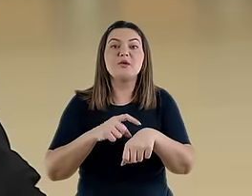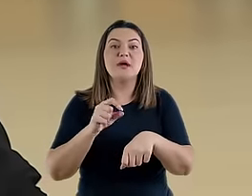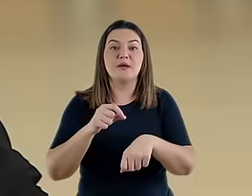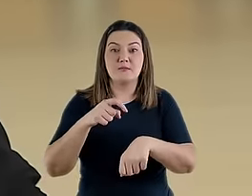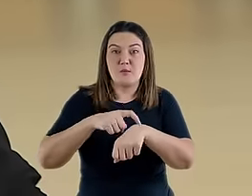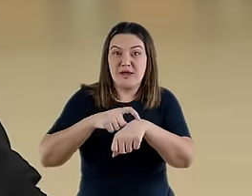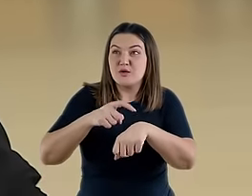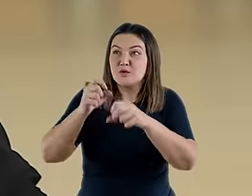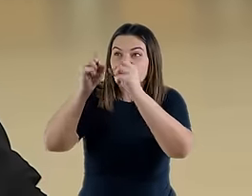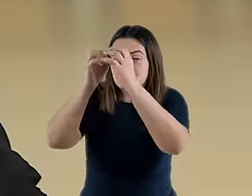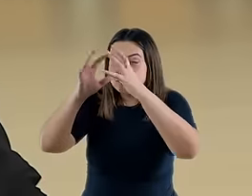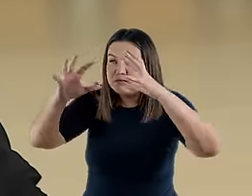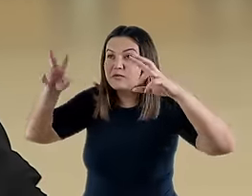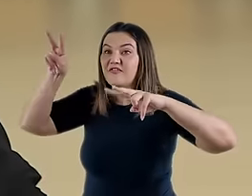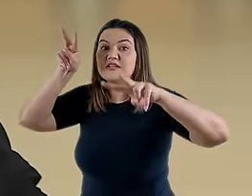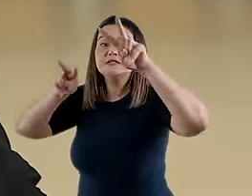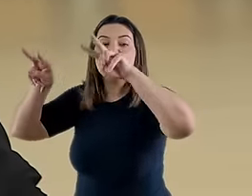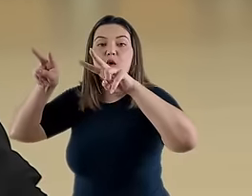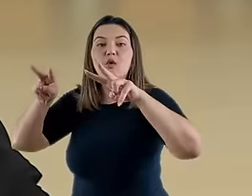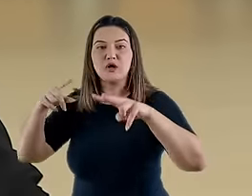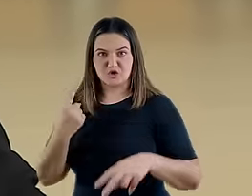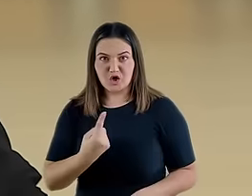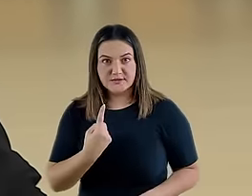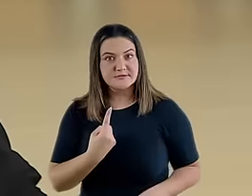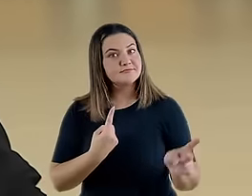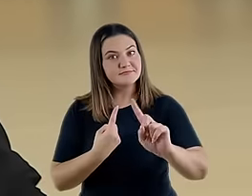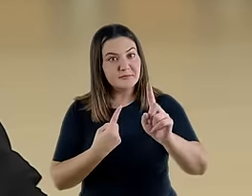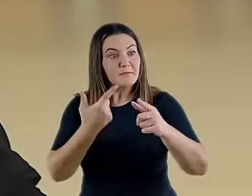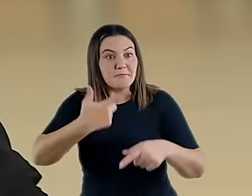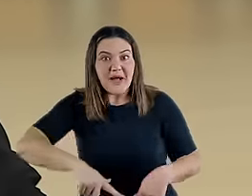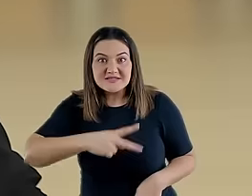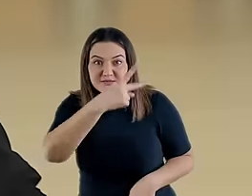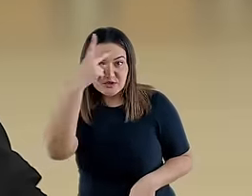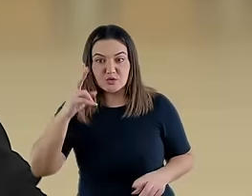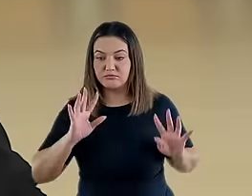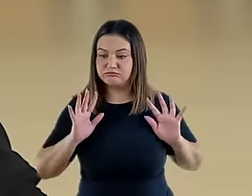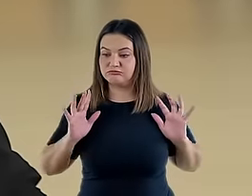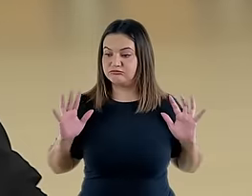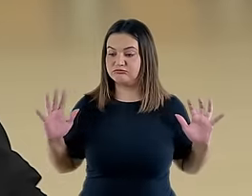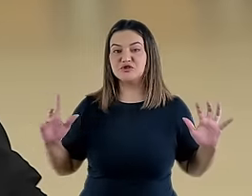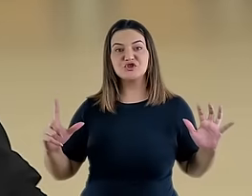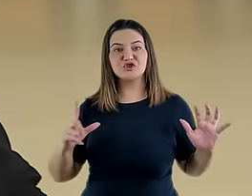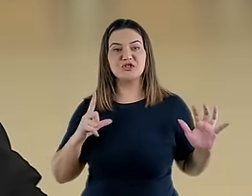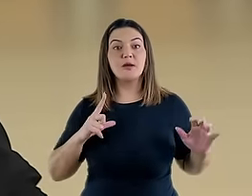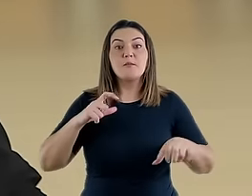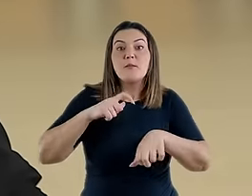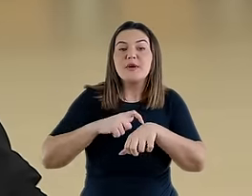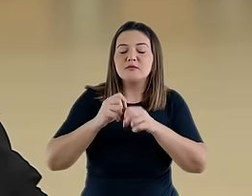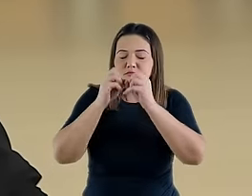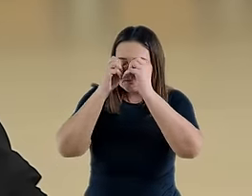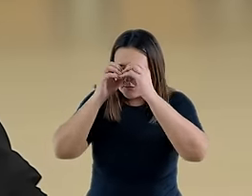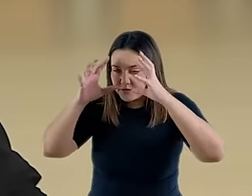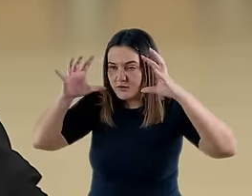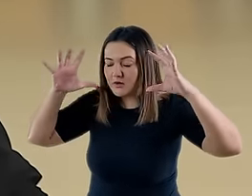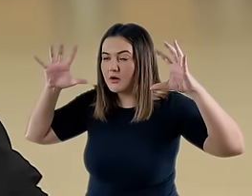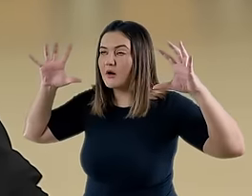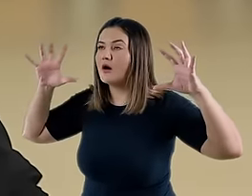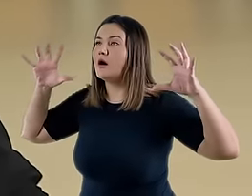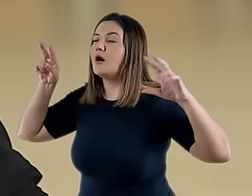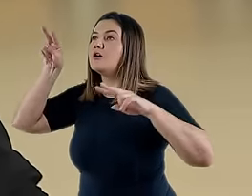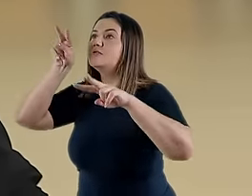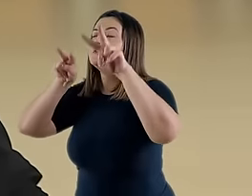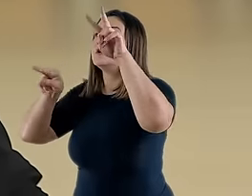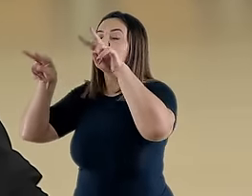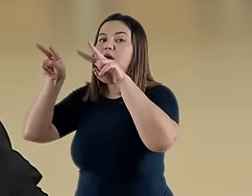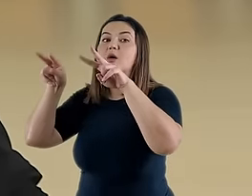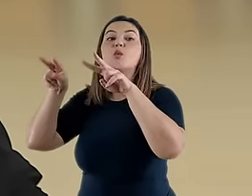não estava sozinho, havia pessoas, outros companheiros com ele. O fato é que, enquanto Daniel viu a visão, as pessoas